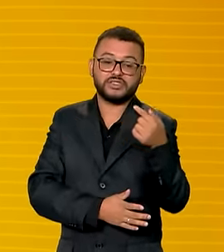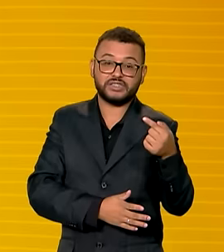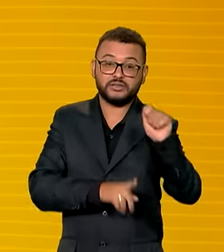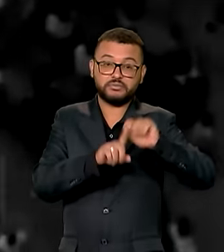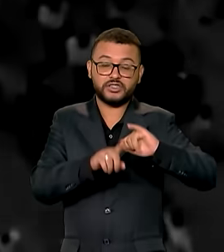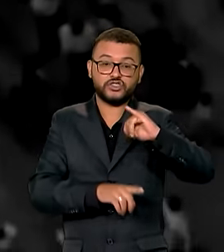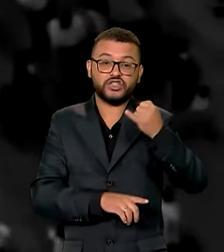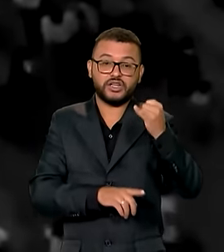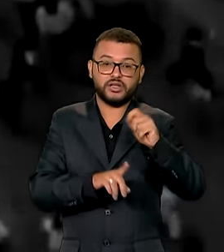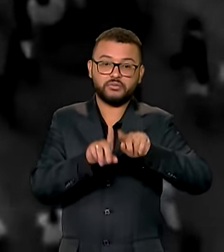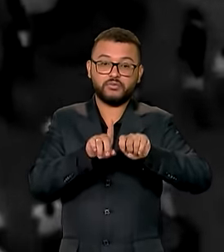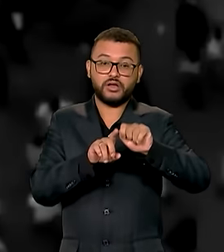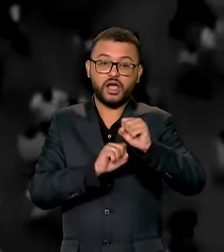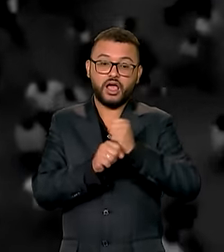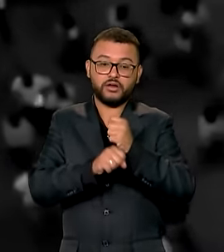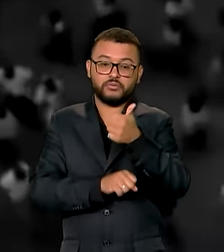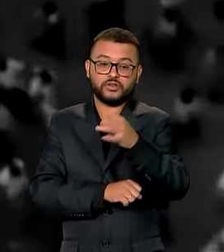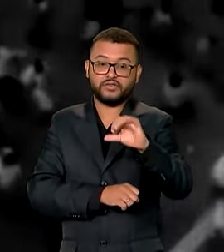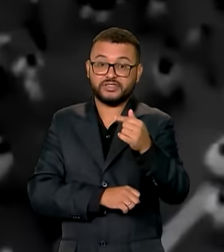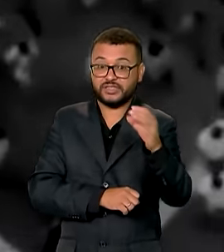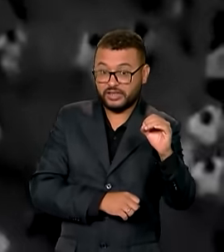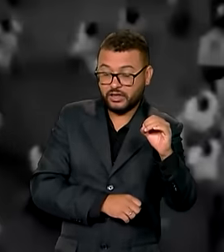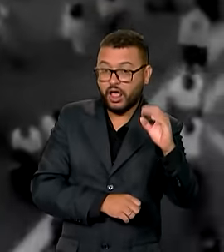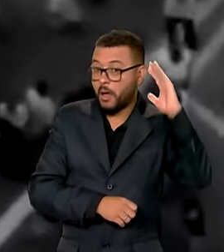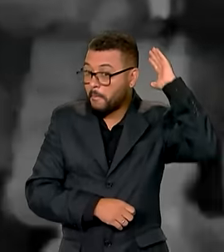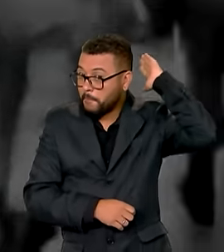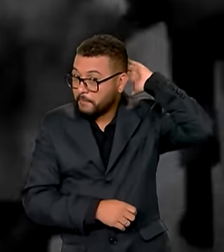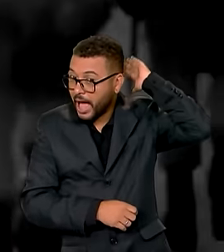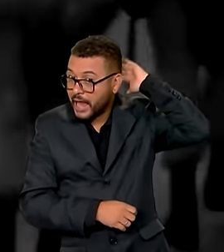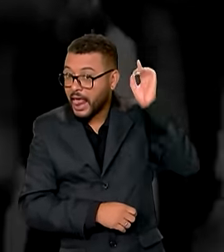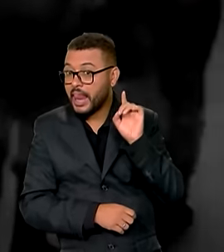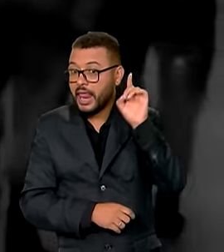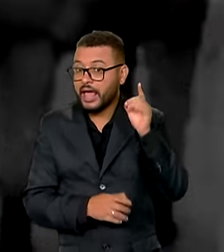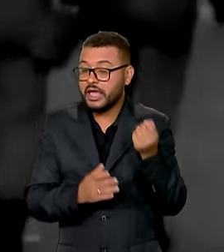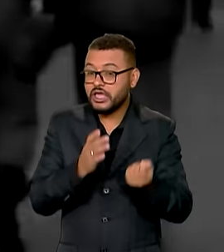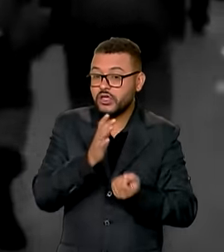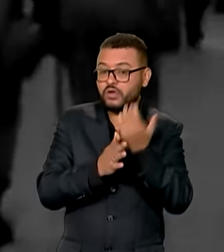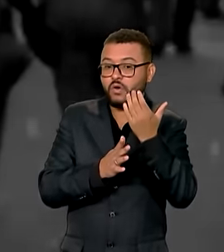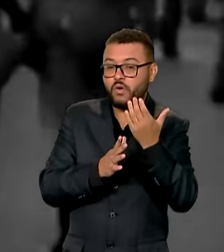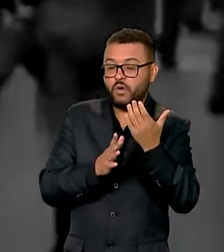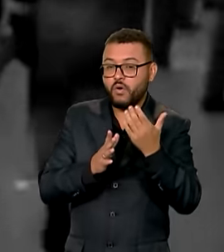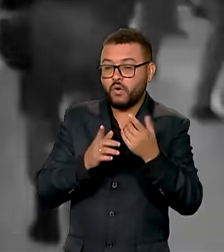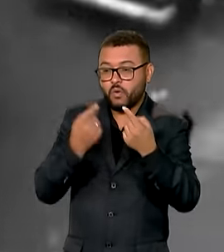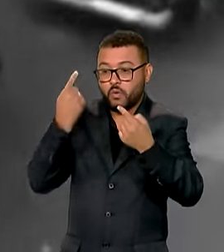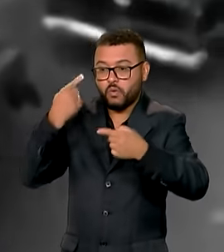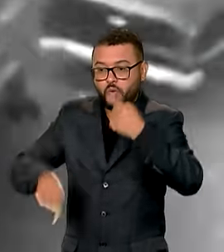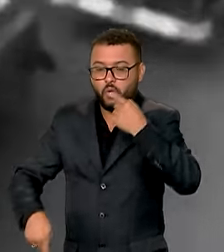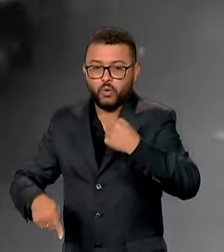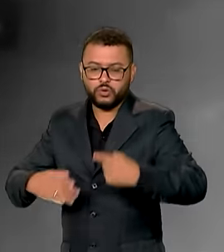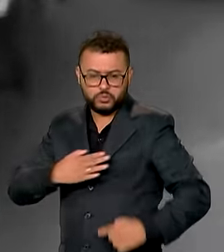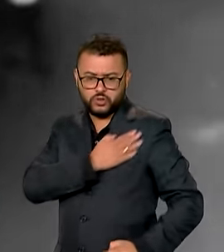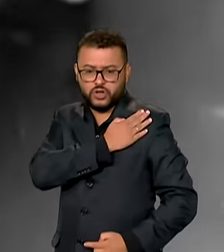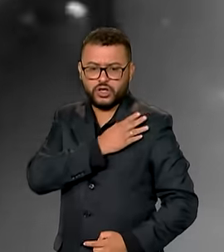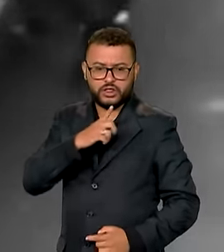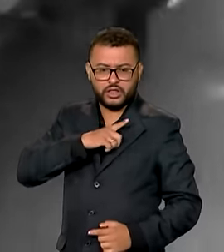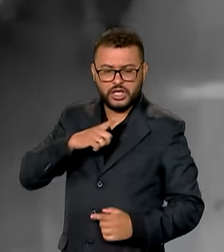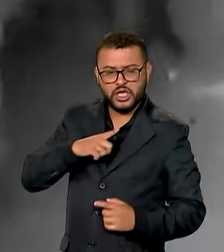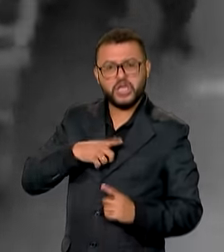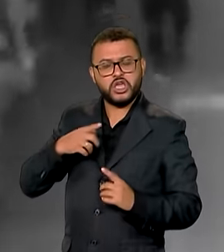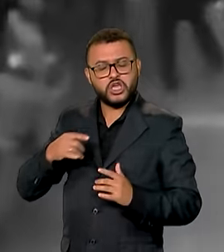1970. No Pará, o movimento contra a ditadura foi alvo de operações militares com táticas agressivas,